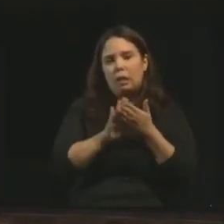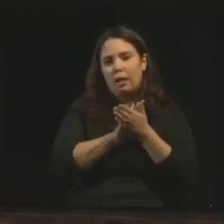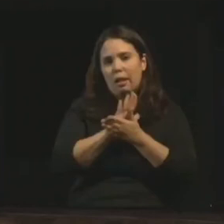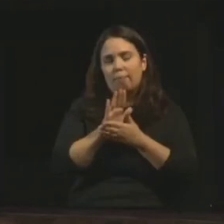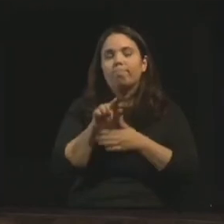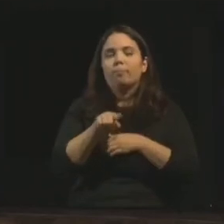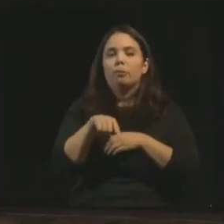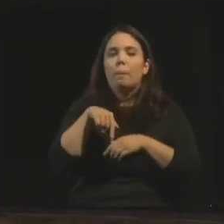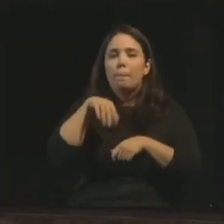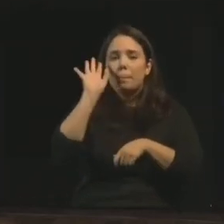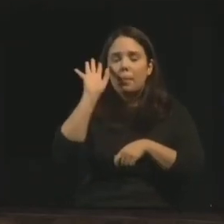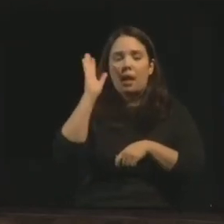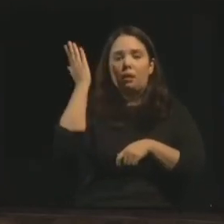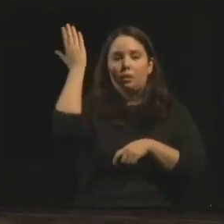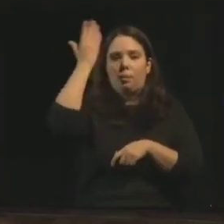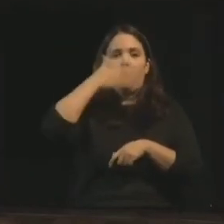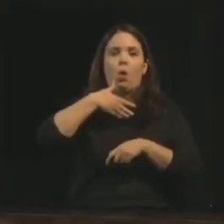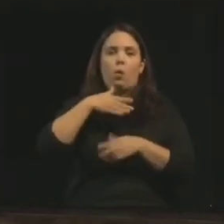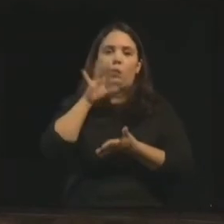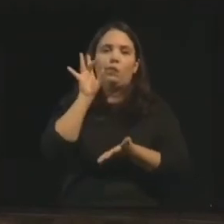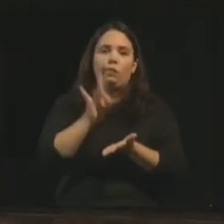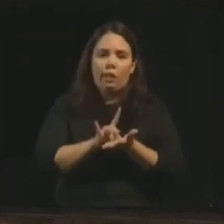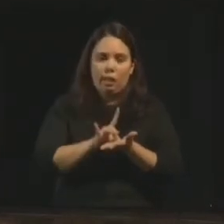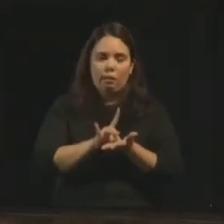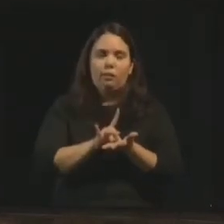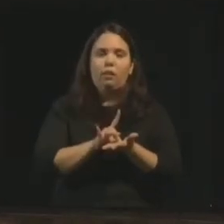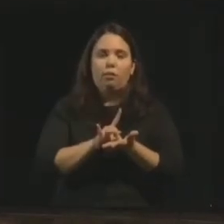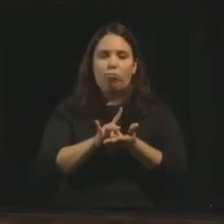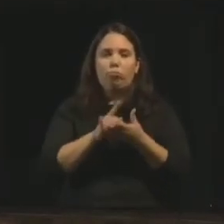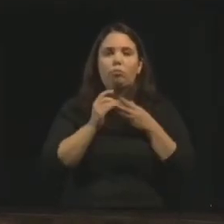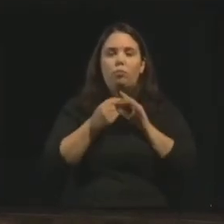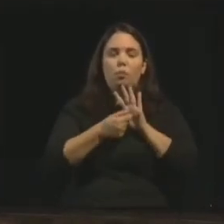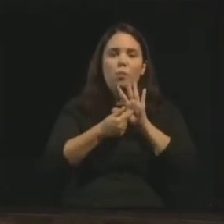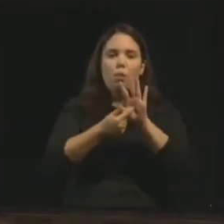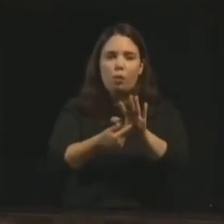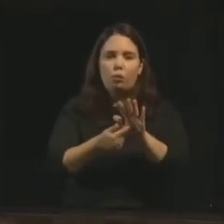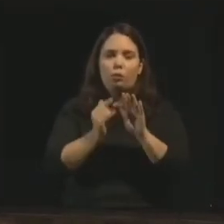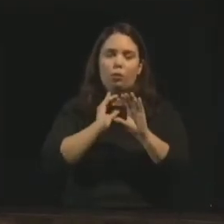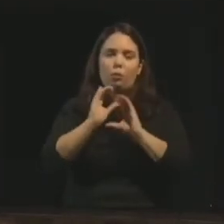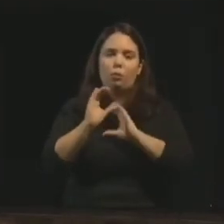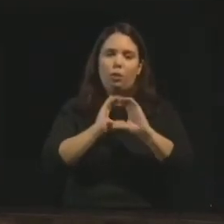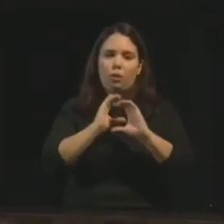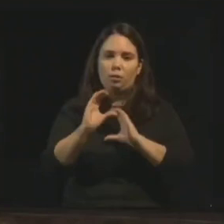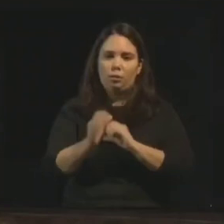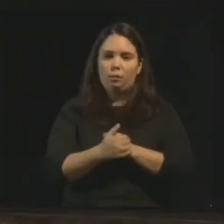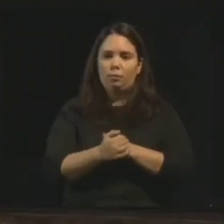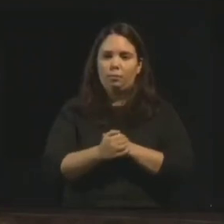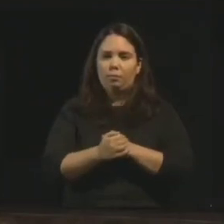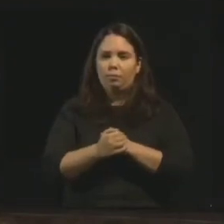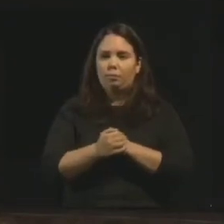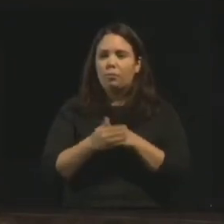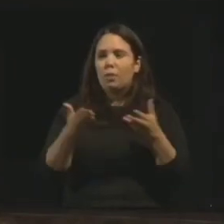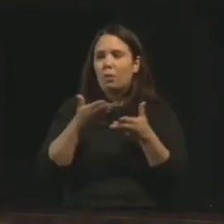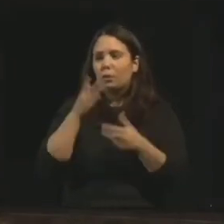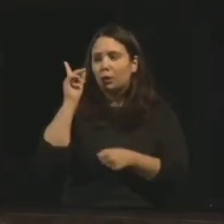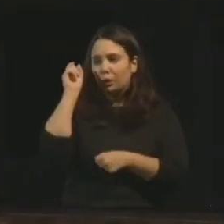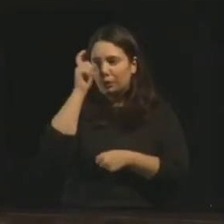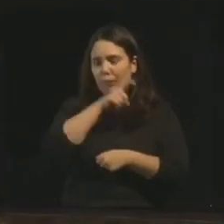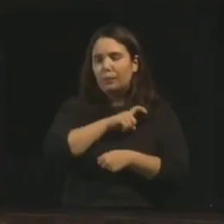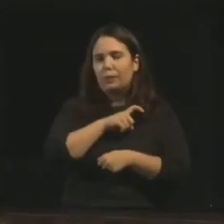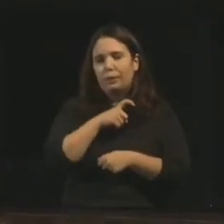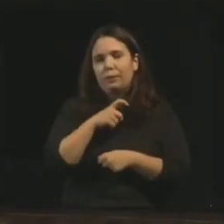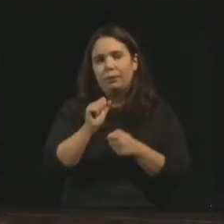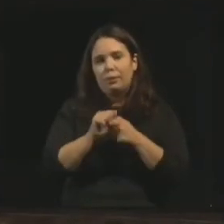mais autenticidade, mais legitimidade àquela comunicação. Hoje é difícil a gente fazer isso, não é?